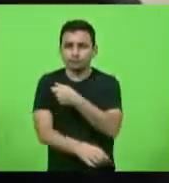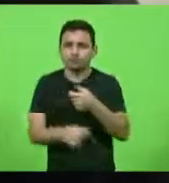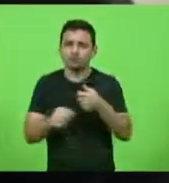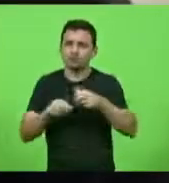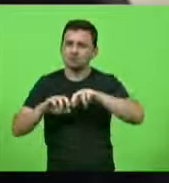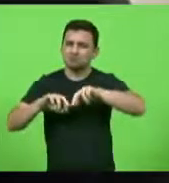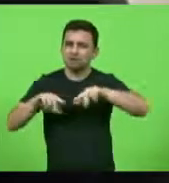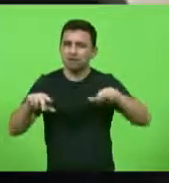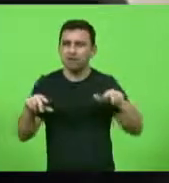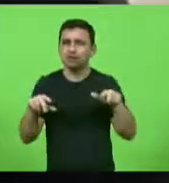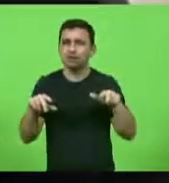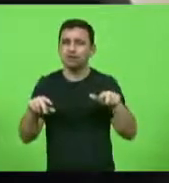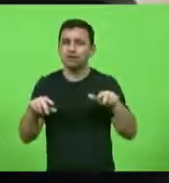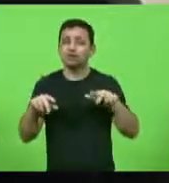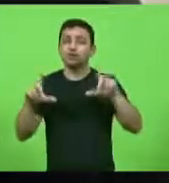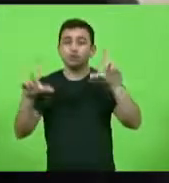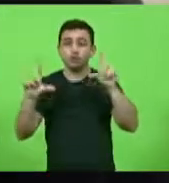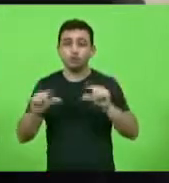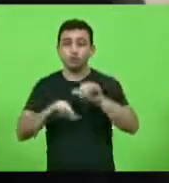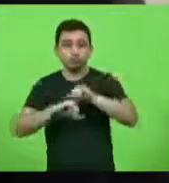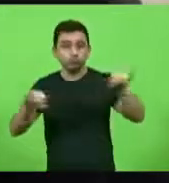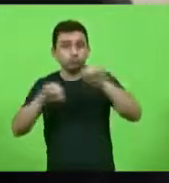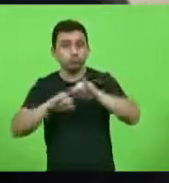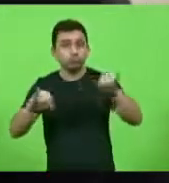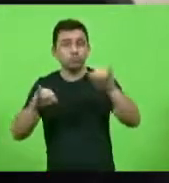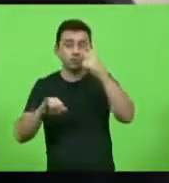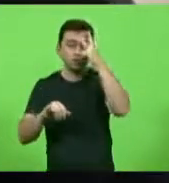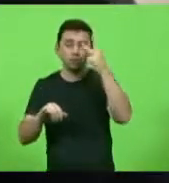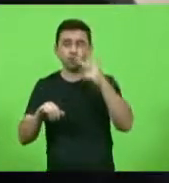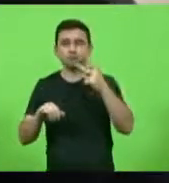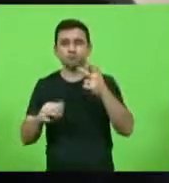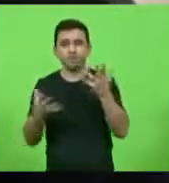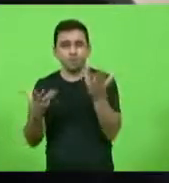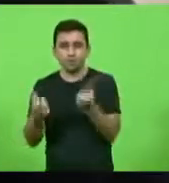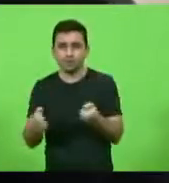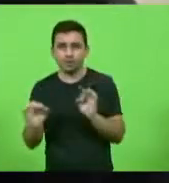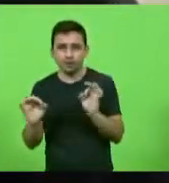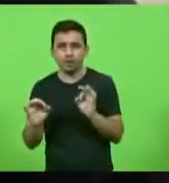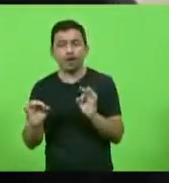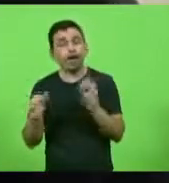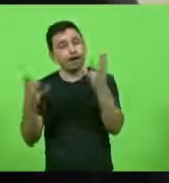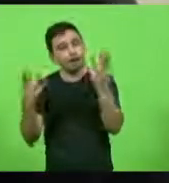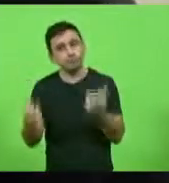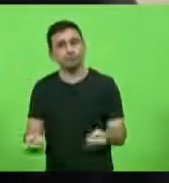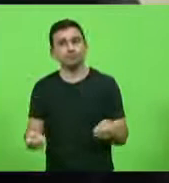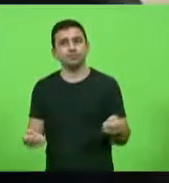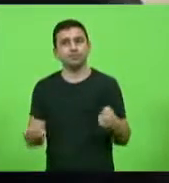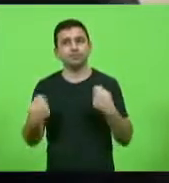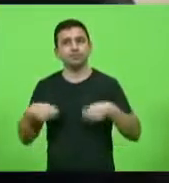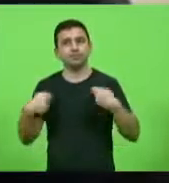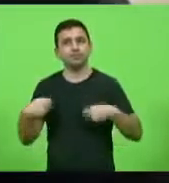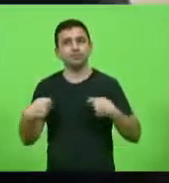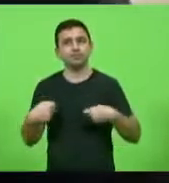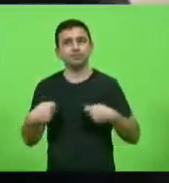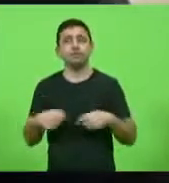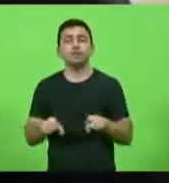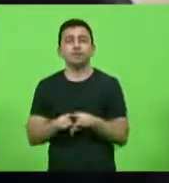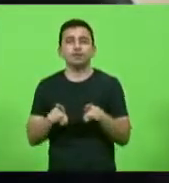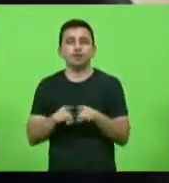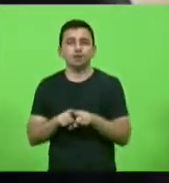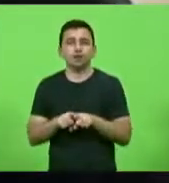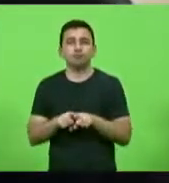de campanhas reduzir a resistência ao uso da vacina também o Todos pela Vacina espera identificar os gargalos que possam